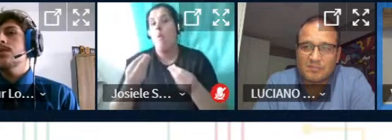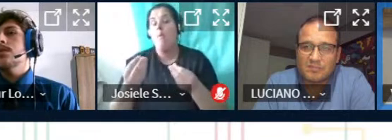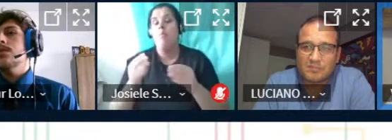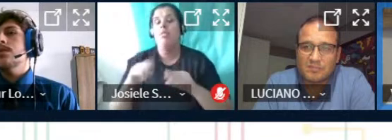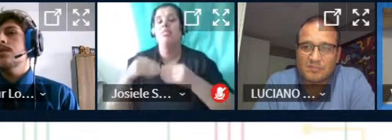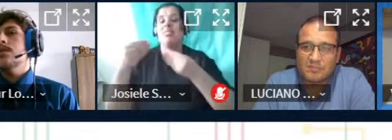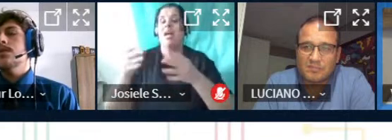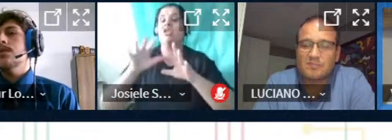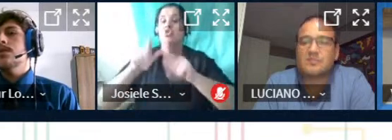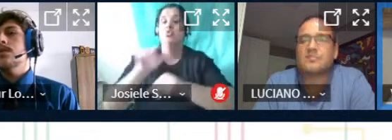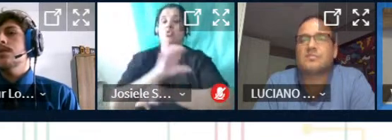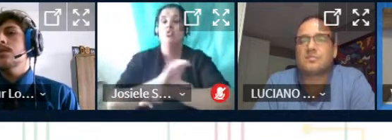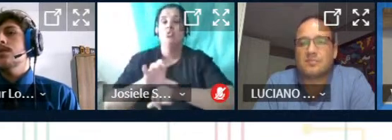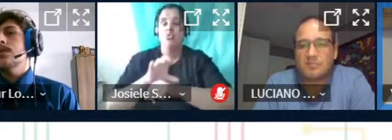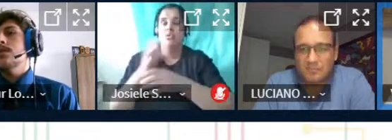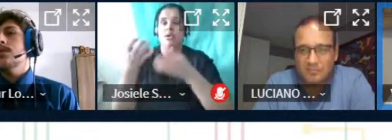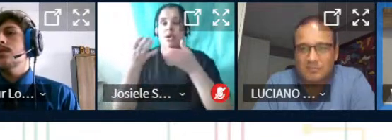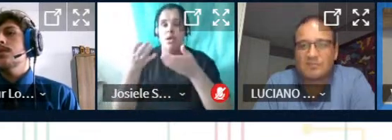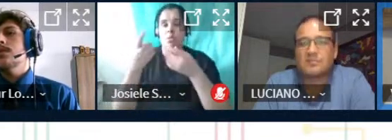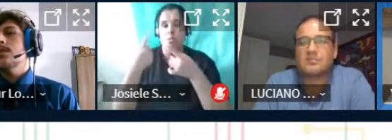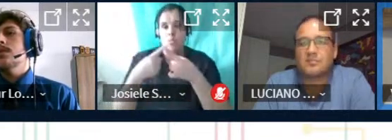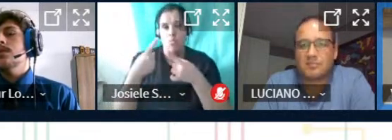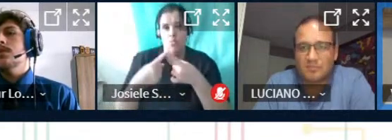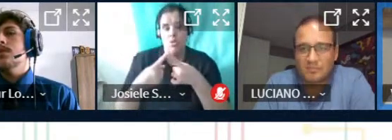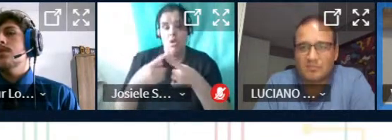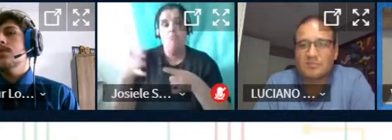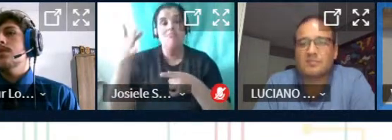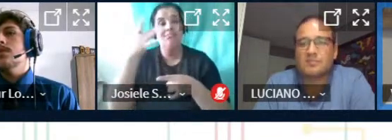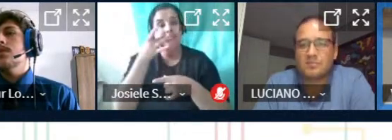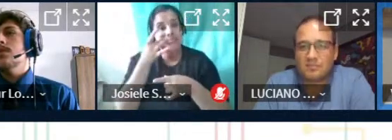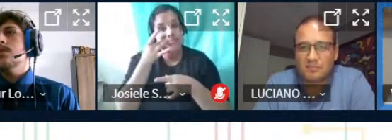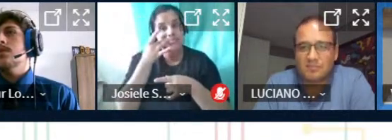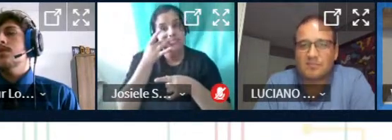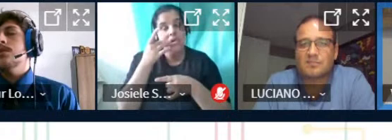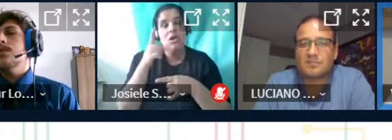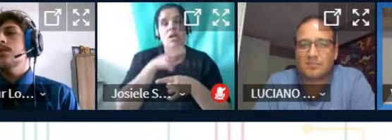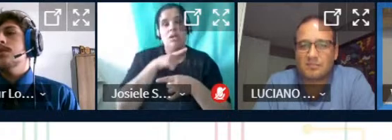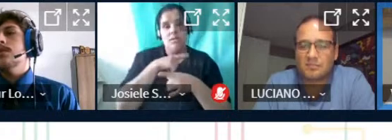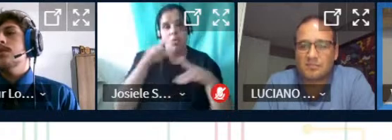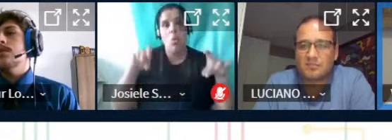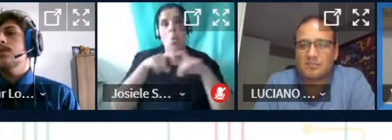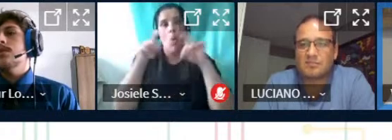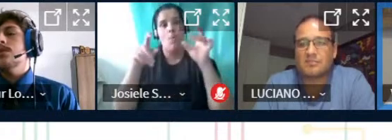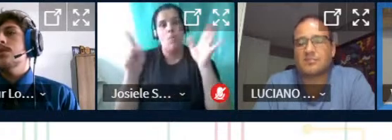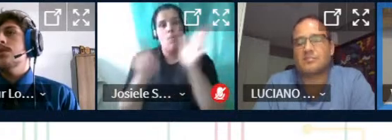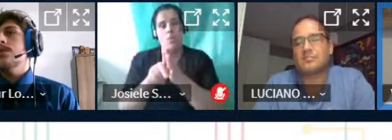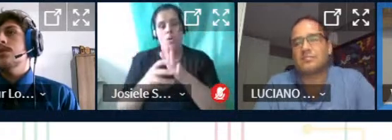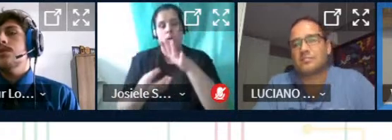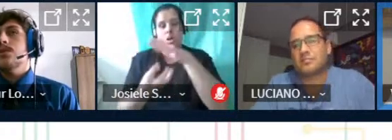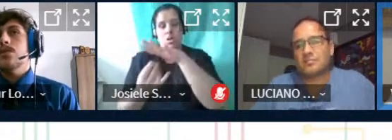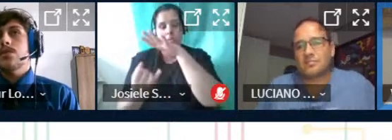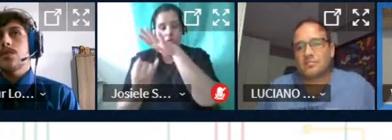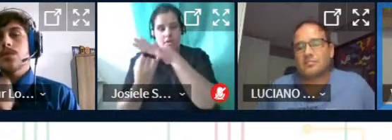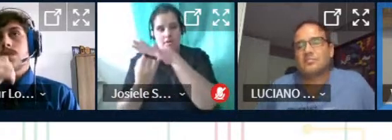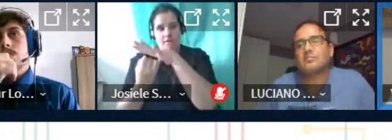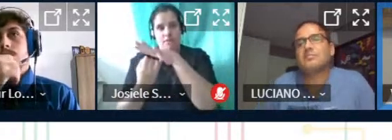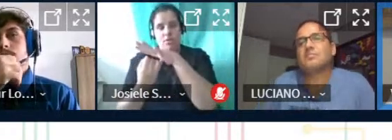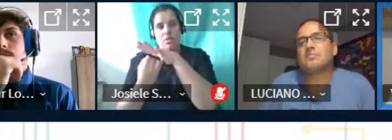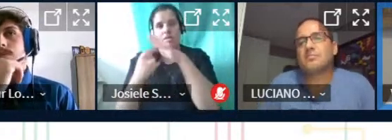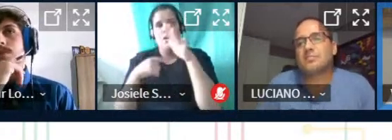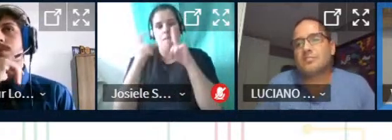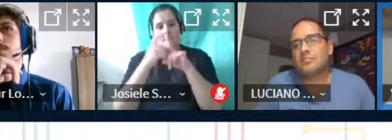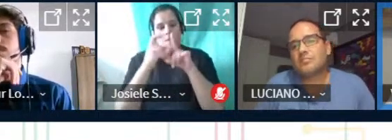cursos que a gente gostaria porque quando a gente está presencial a gente tem os computadores do IFE com os programas instalados